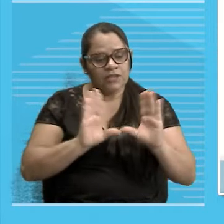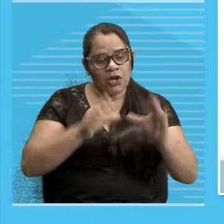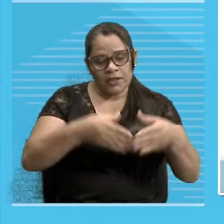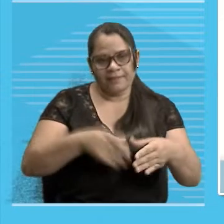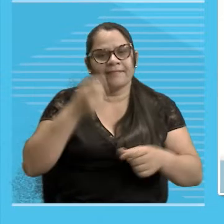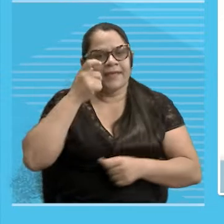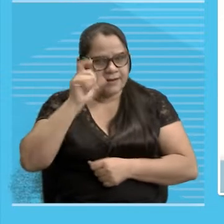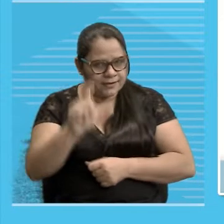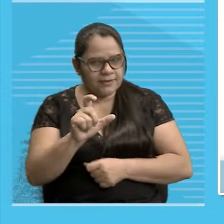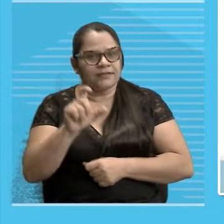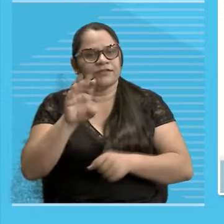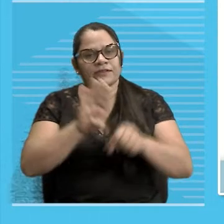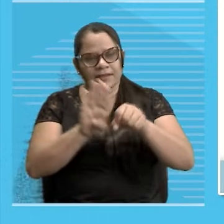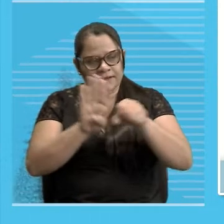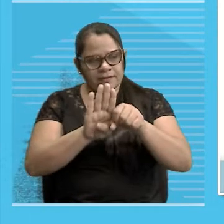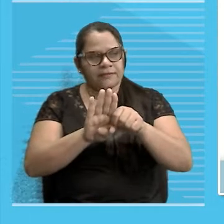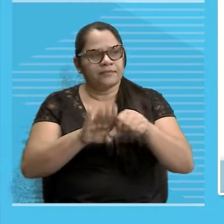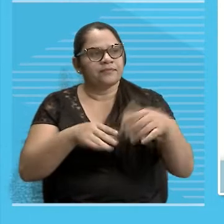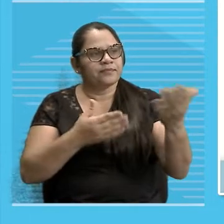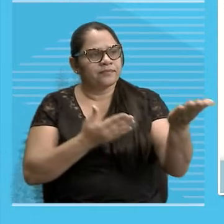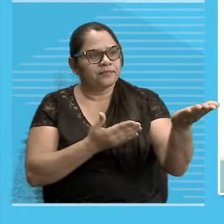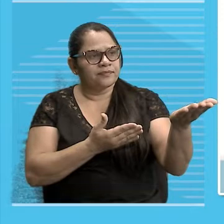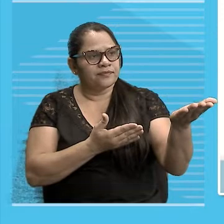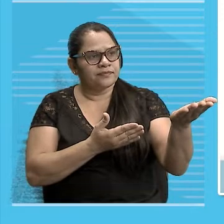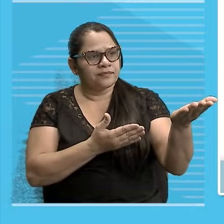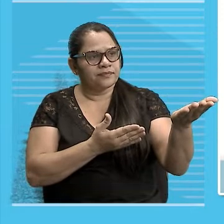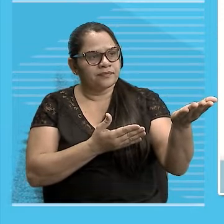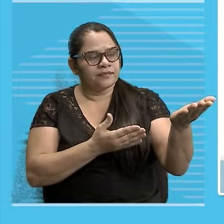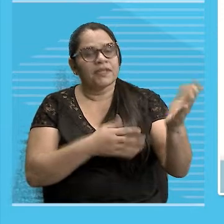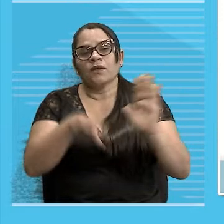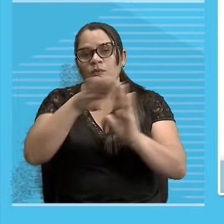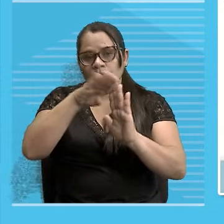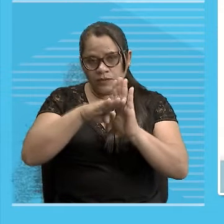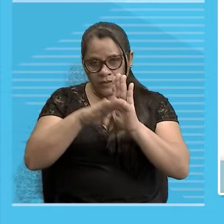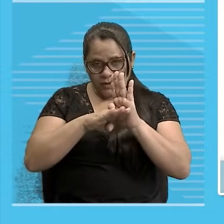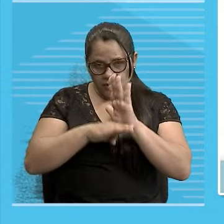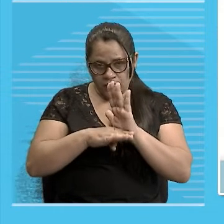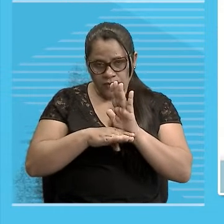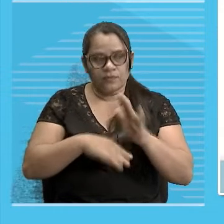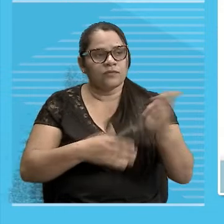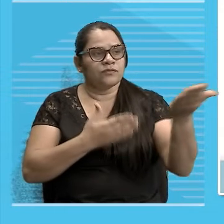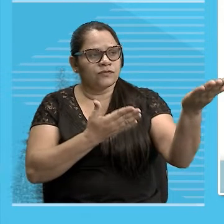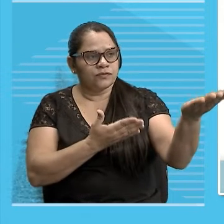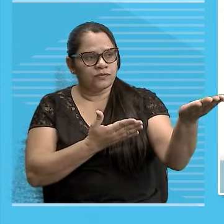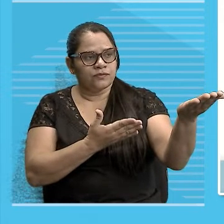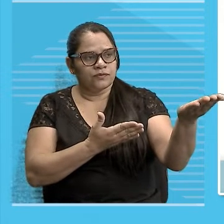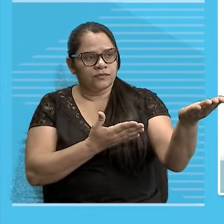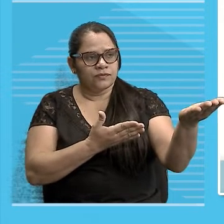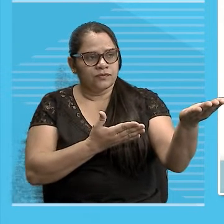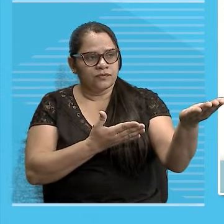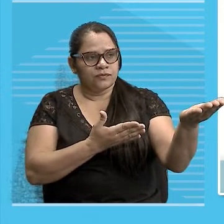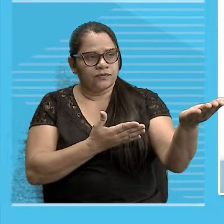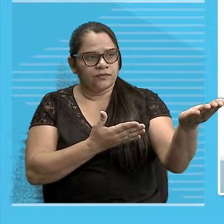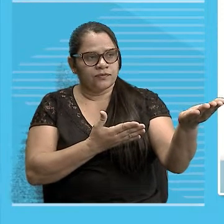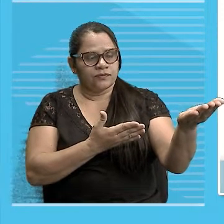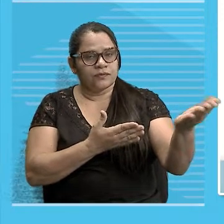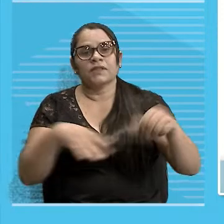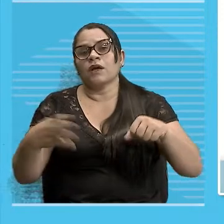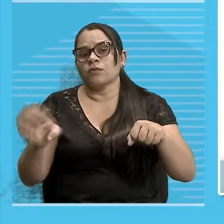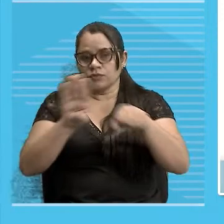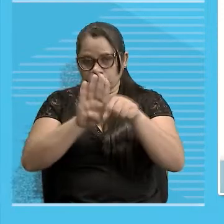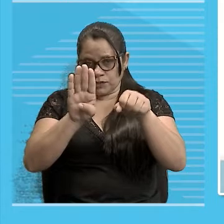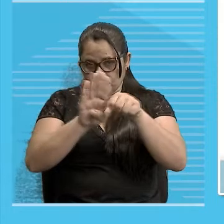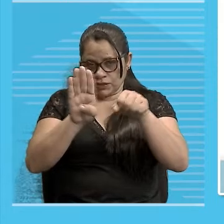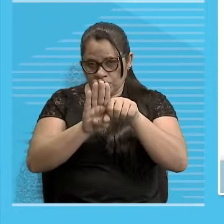Bacana Vamos lá Esse é o nosso roteiro de hoje Substantivos Vejam São palavras